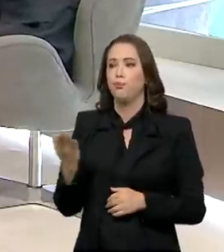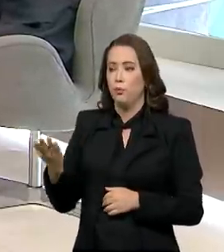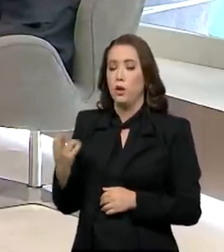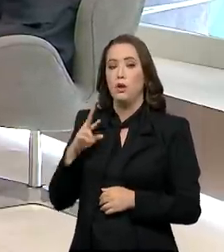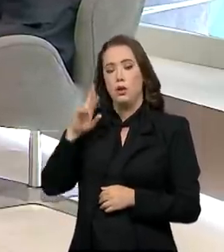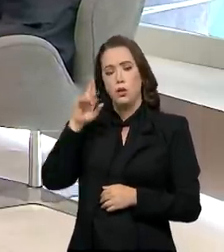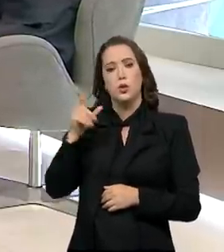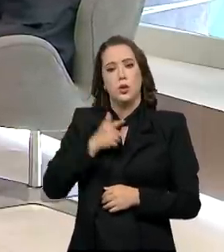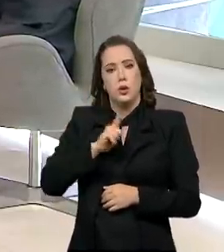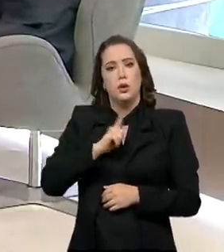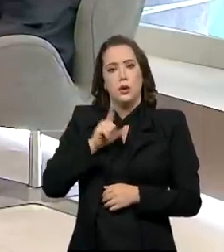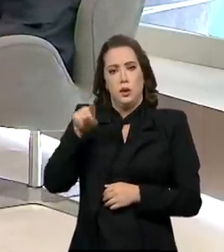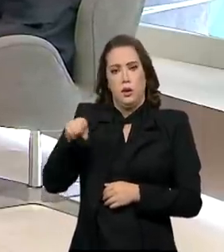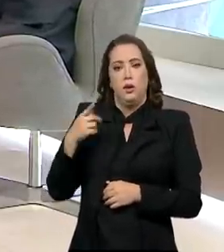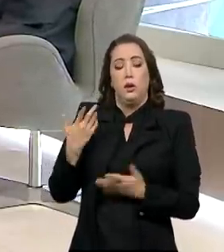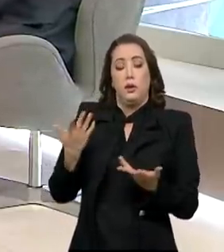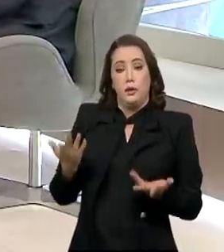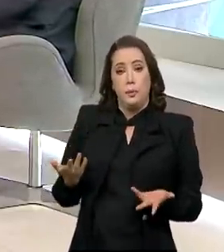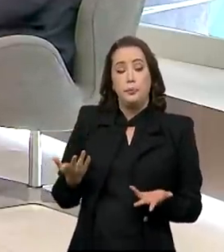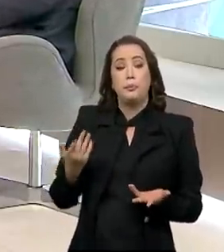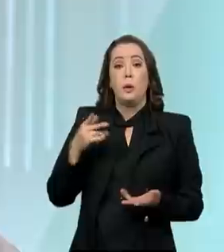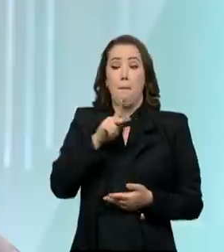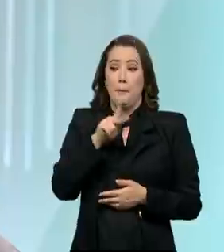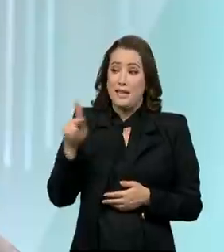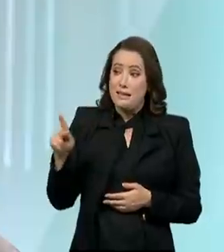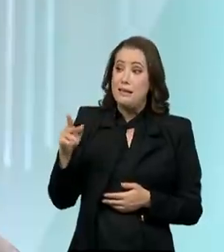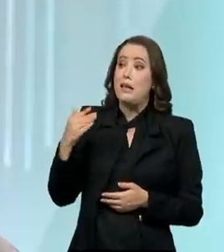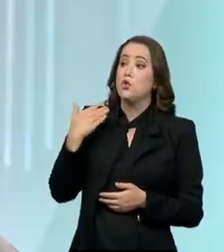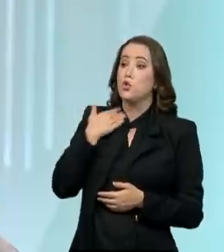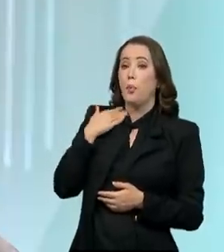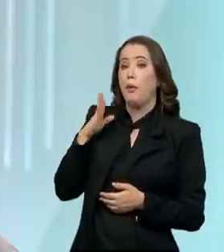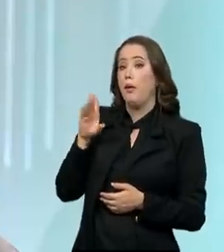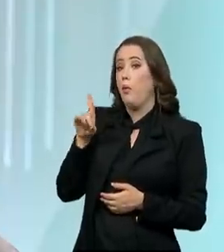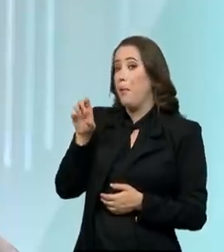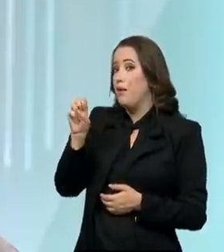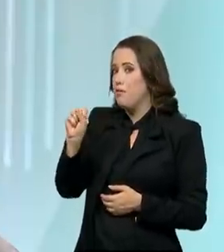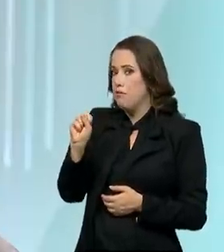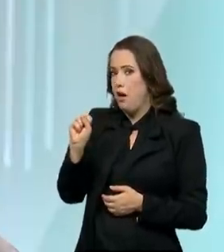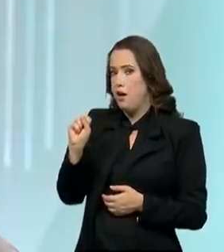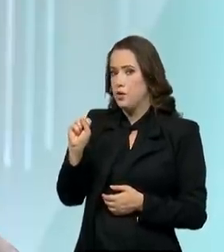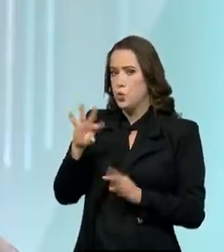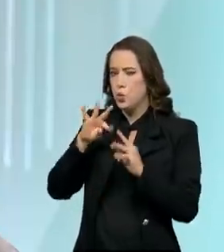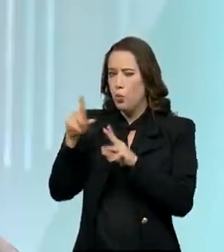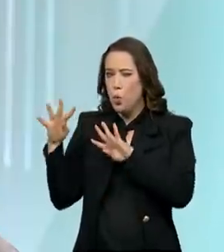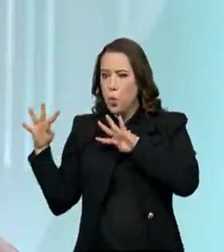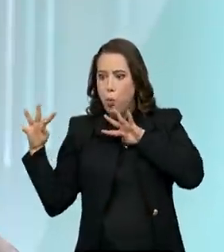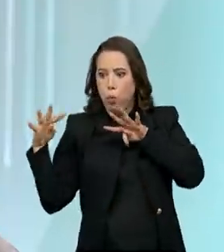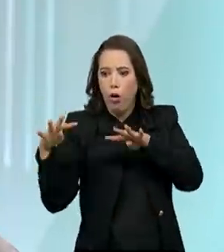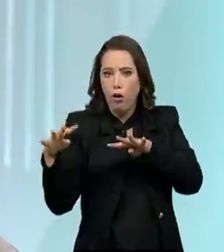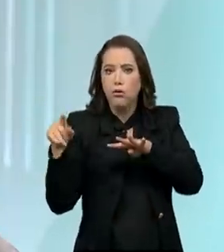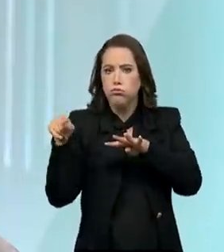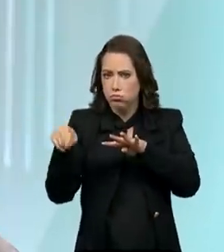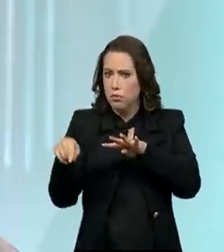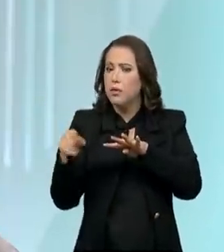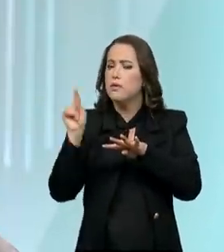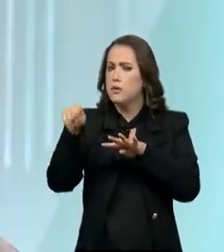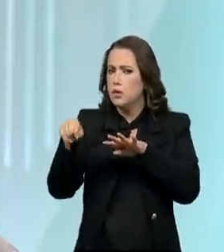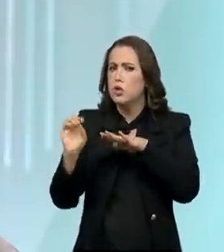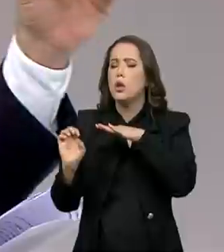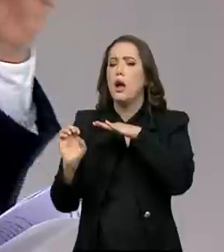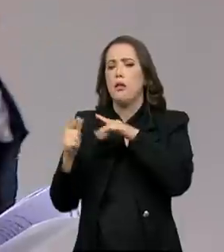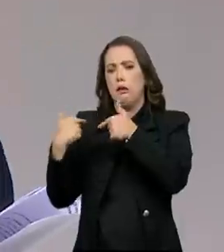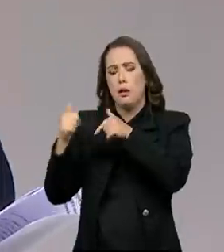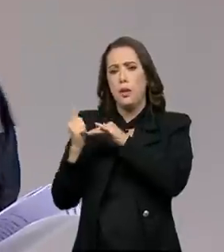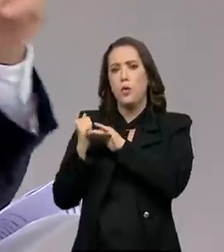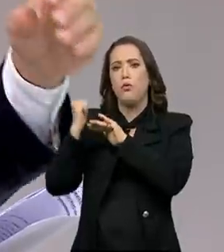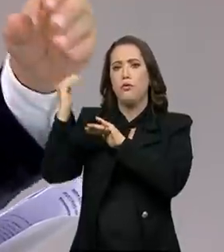claro, pelo cargo que o senhor ocupa, presidente do BNDES, uma inserção internacional. O senhor também já teve uma experiência na inserção privada, fora do